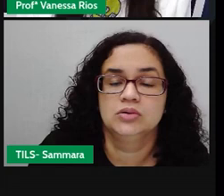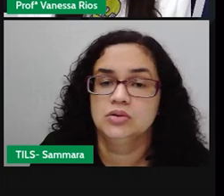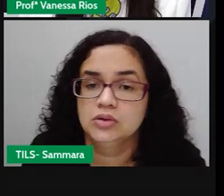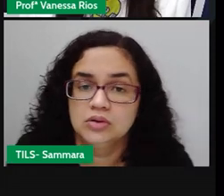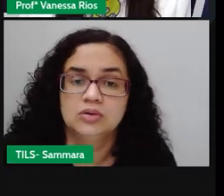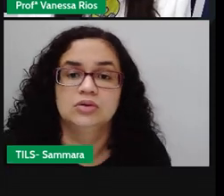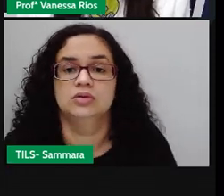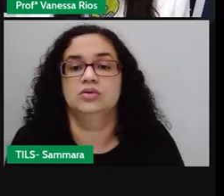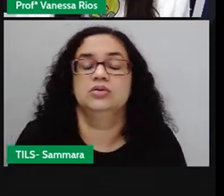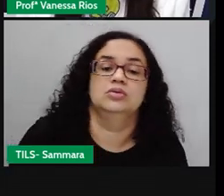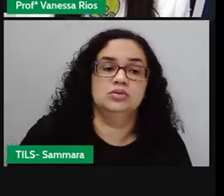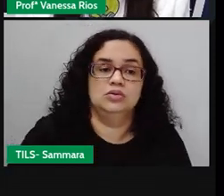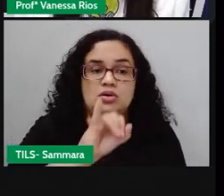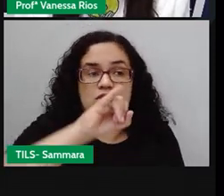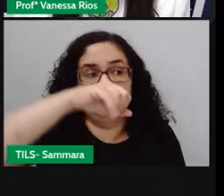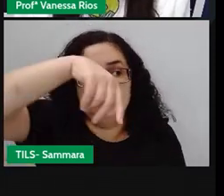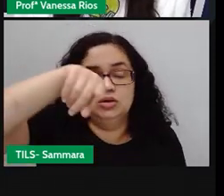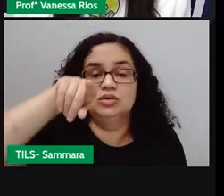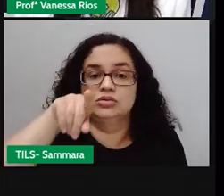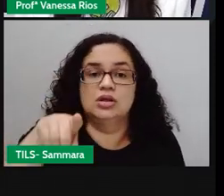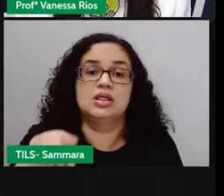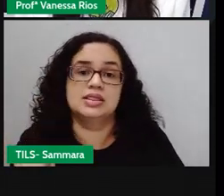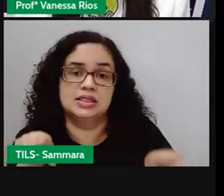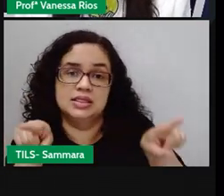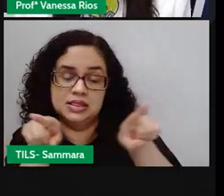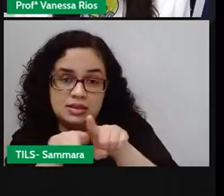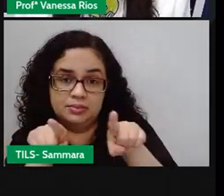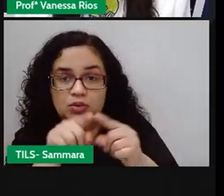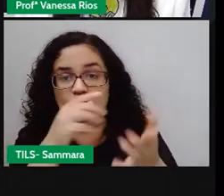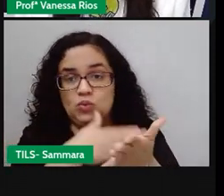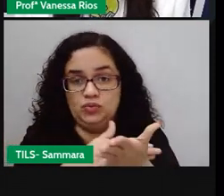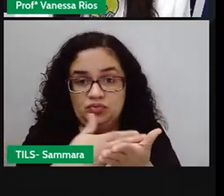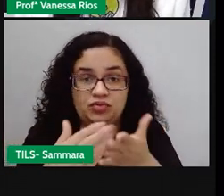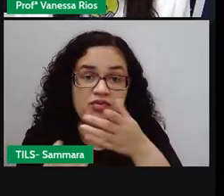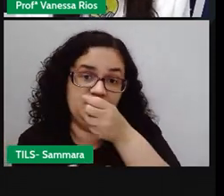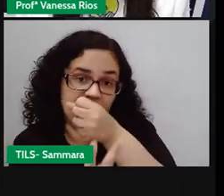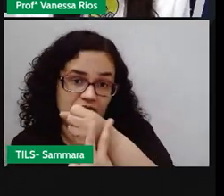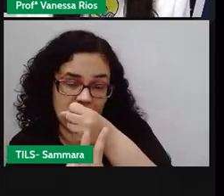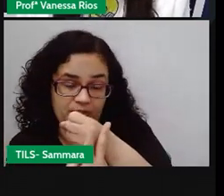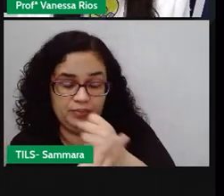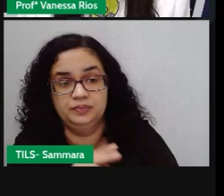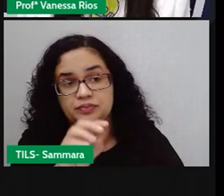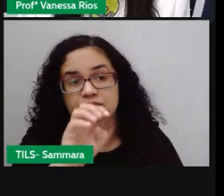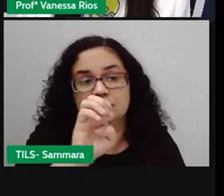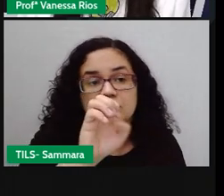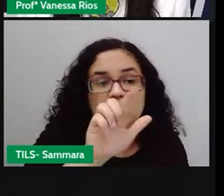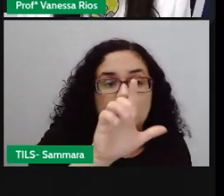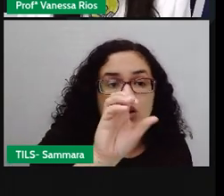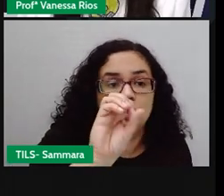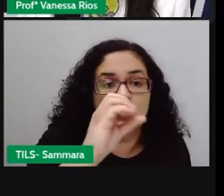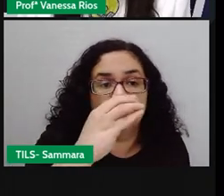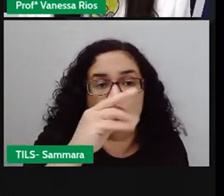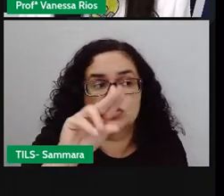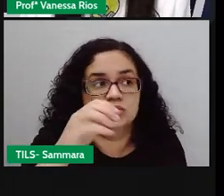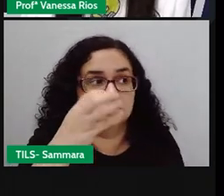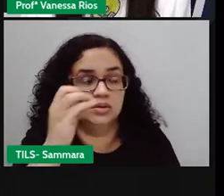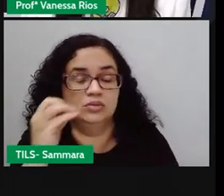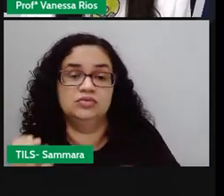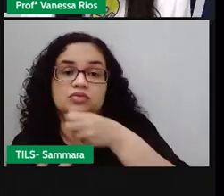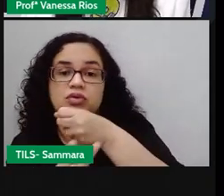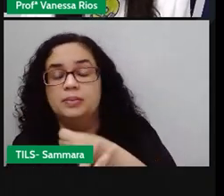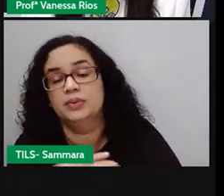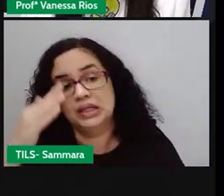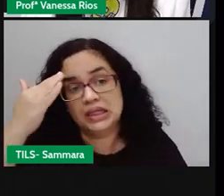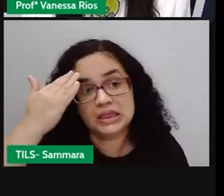No discurso indireto, também introduzido por um verbo de elocução. Um verbo que vai deixar entender